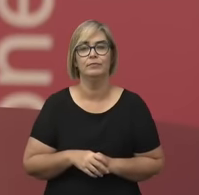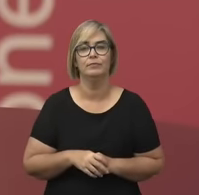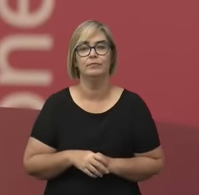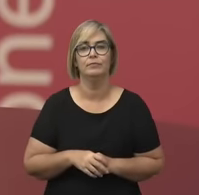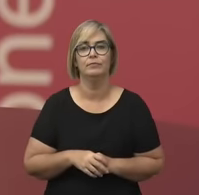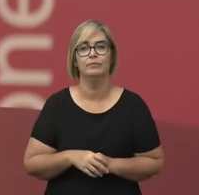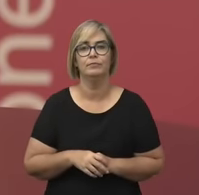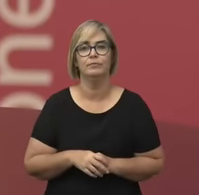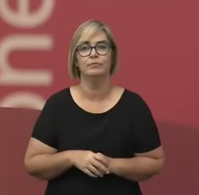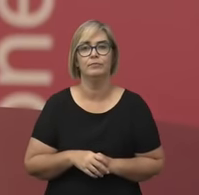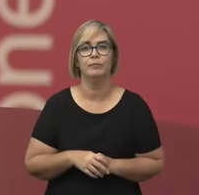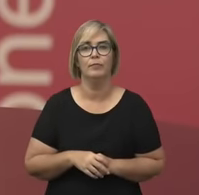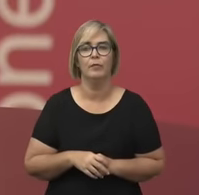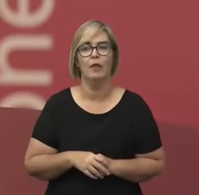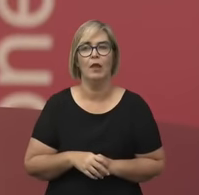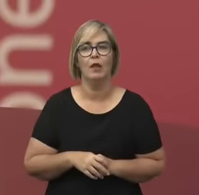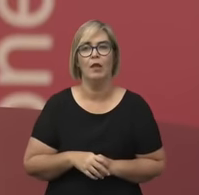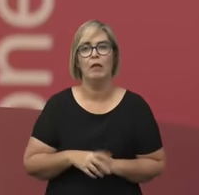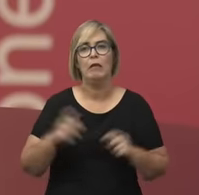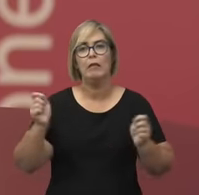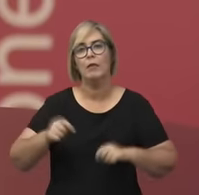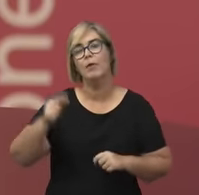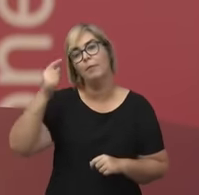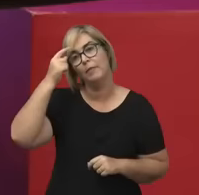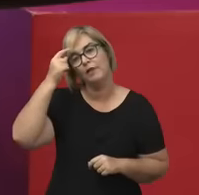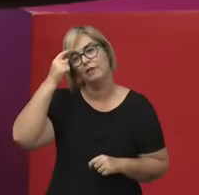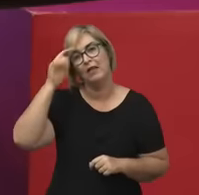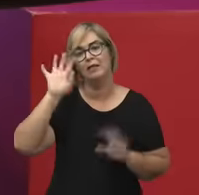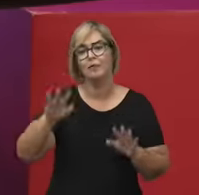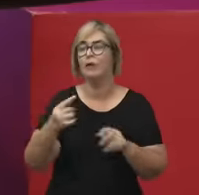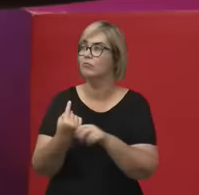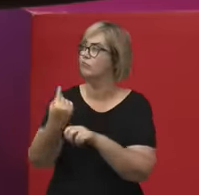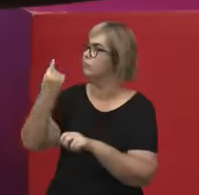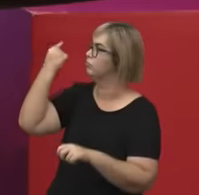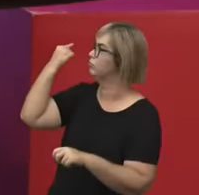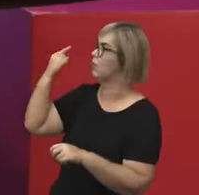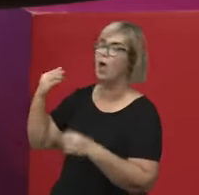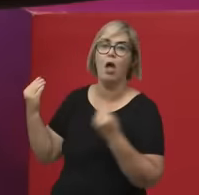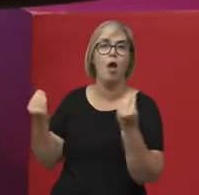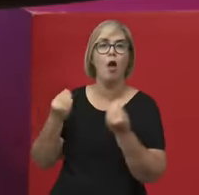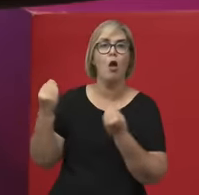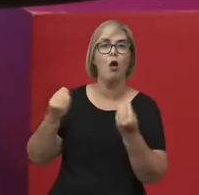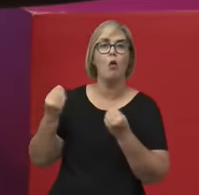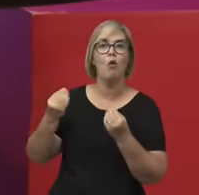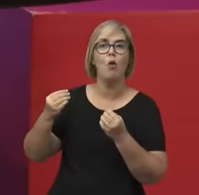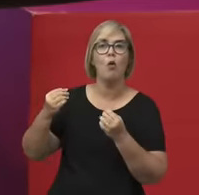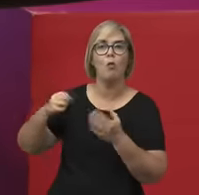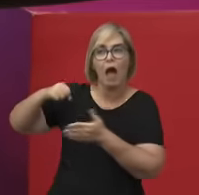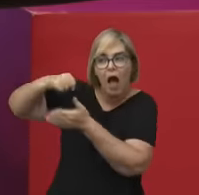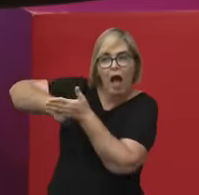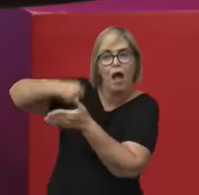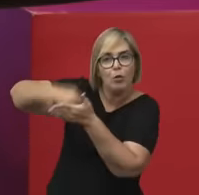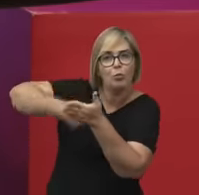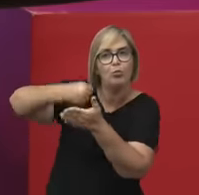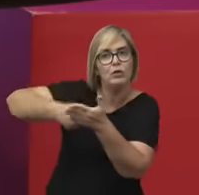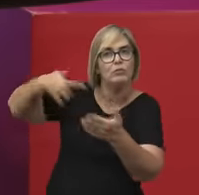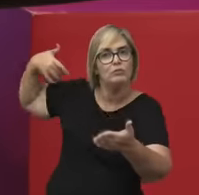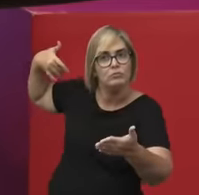pode ser pensado como um movimento análogo a reivindicações que acontecem